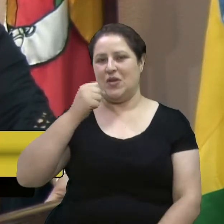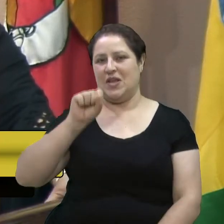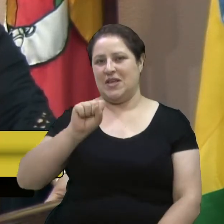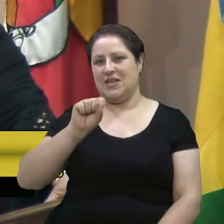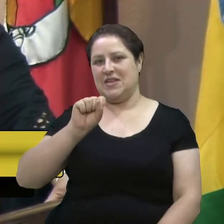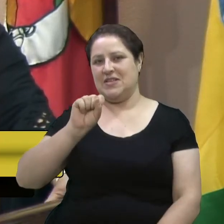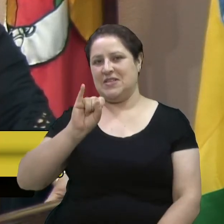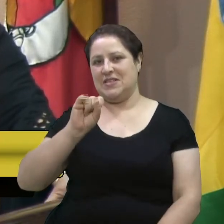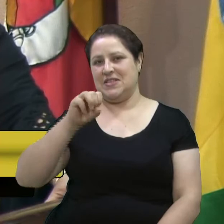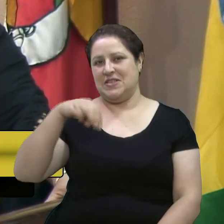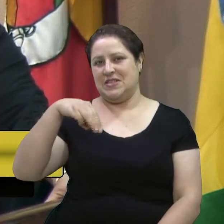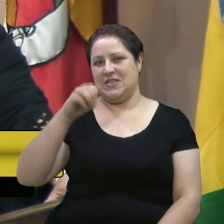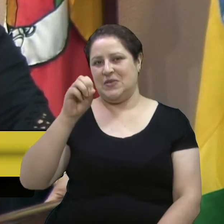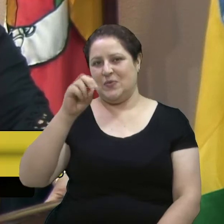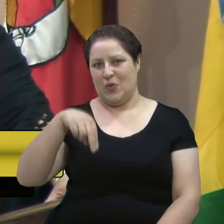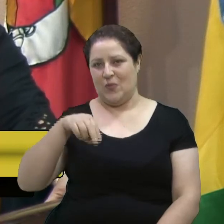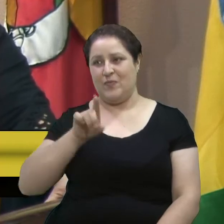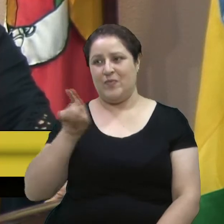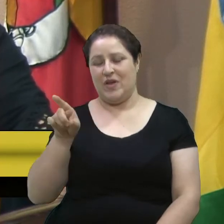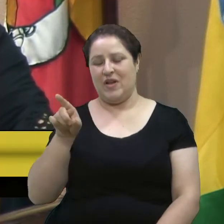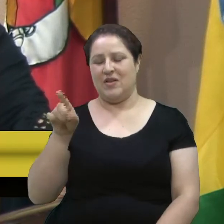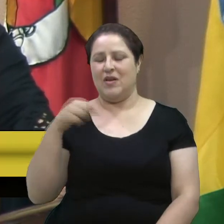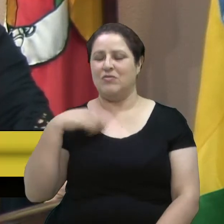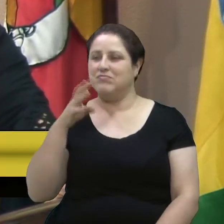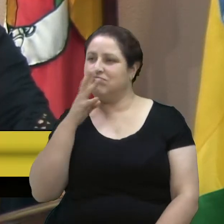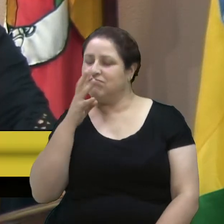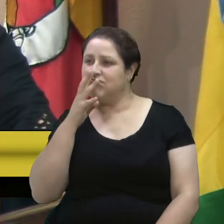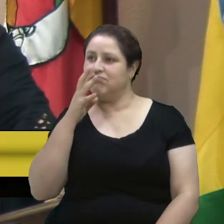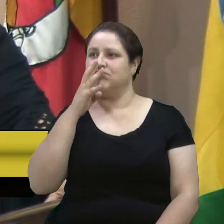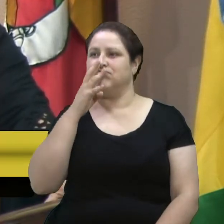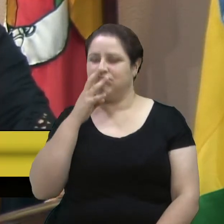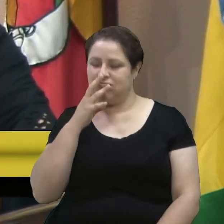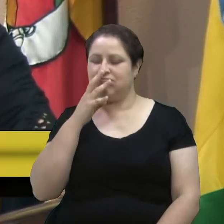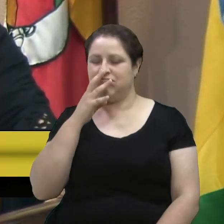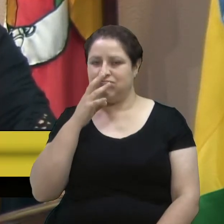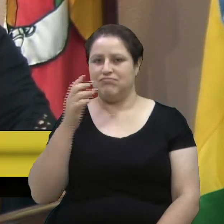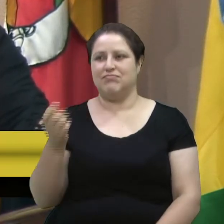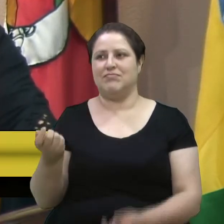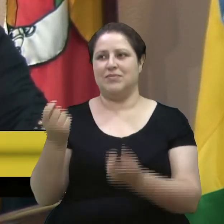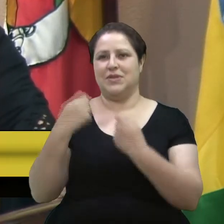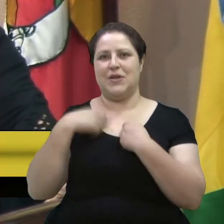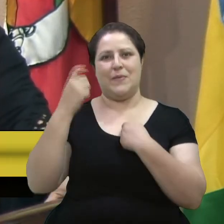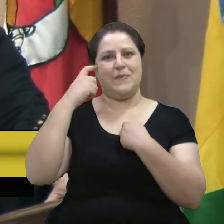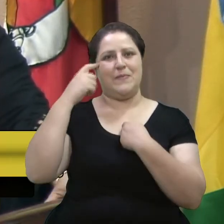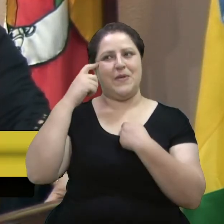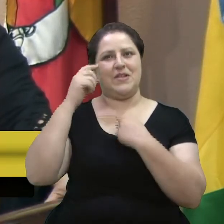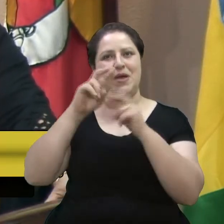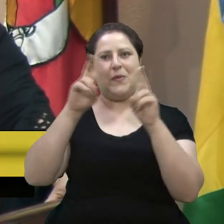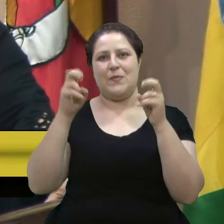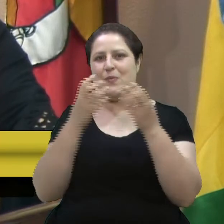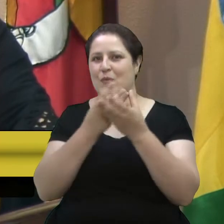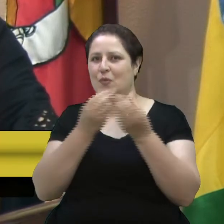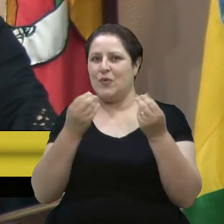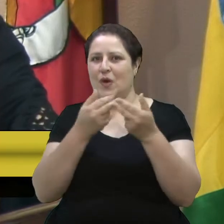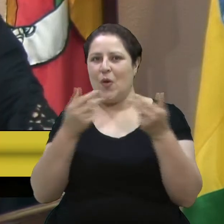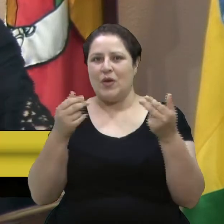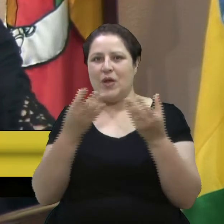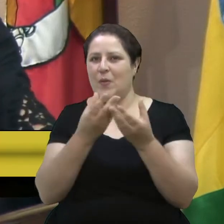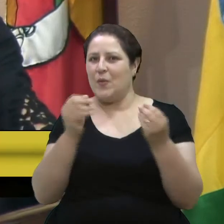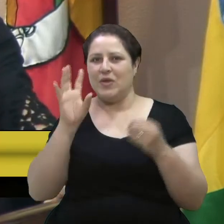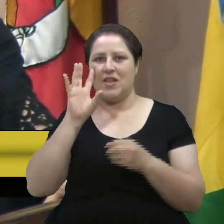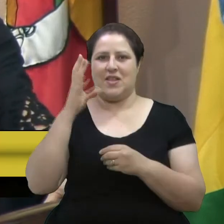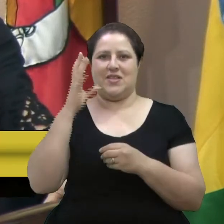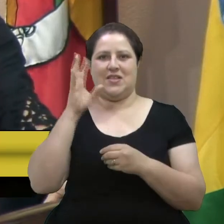refletir em muitas coisas, em muitas decisões, e é por isso que eu estou aqui hoje. Uma parte, vereadora.